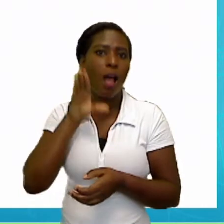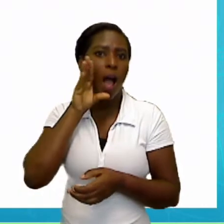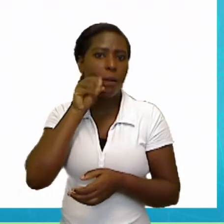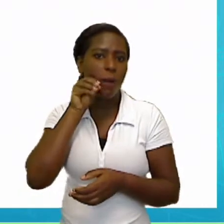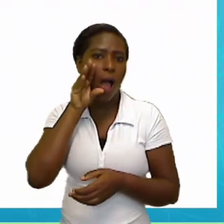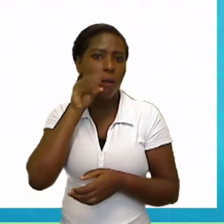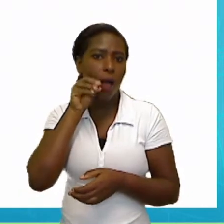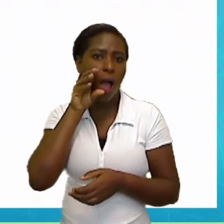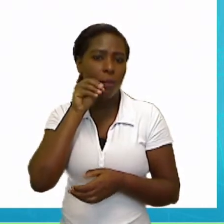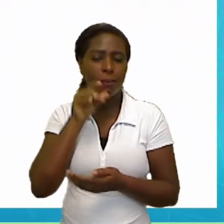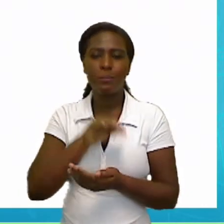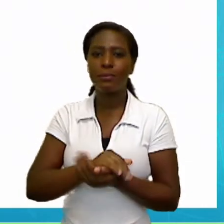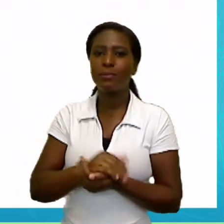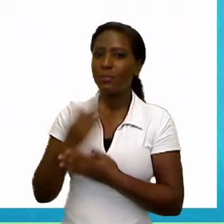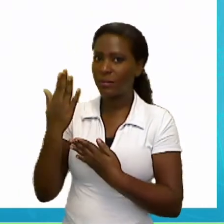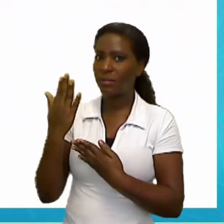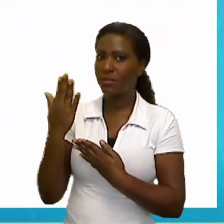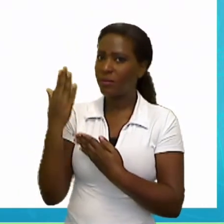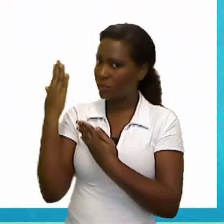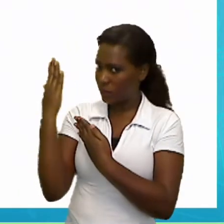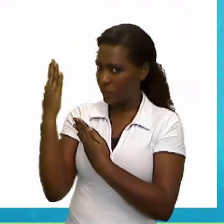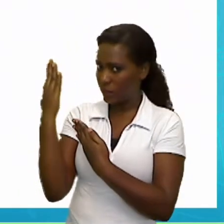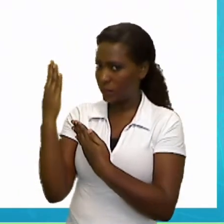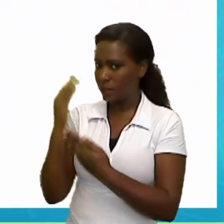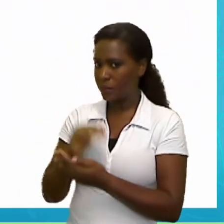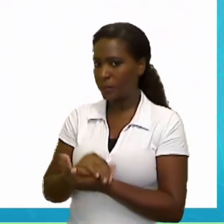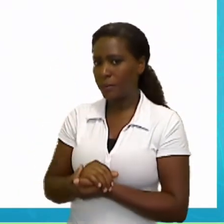Repeat. Backpack.